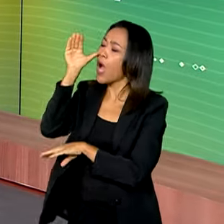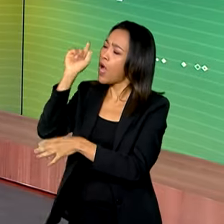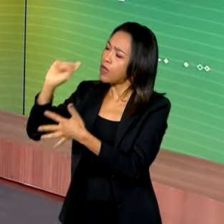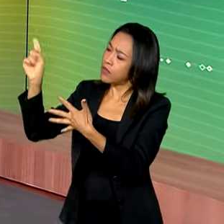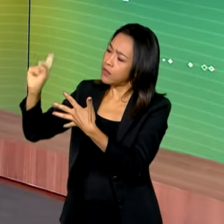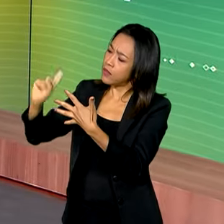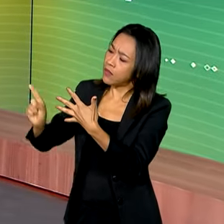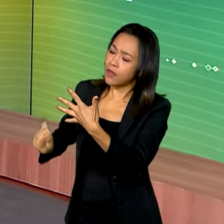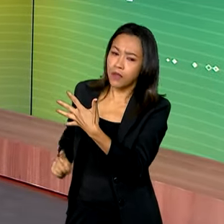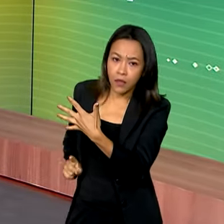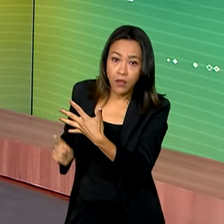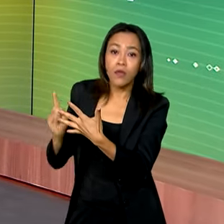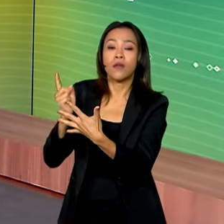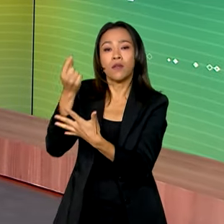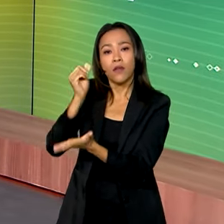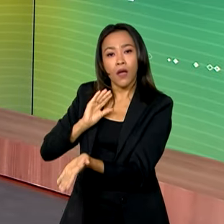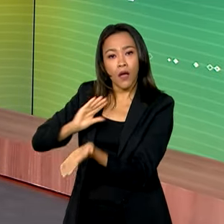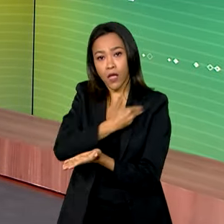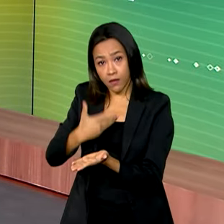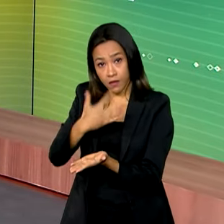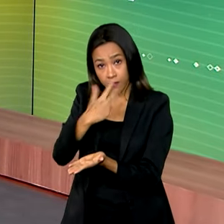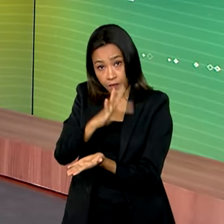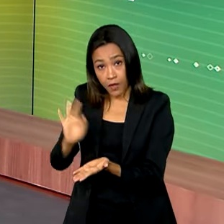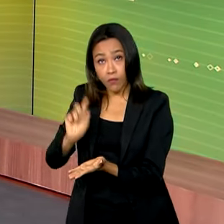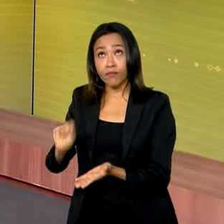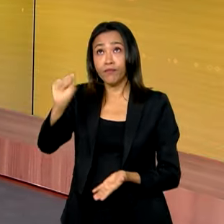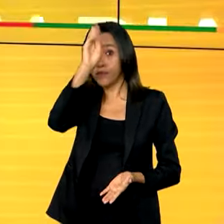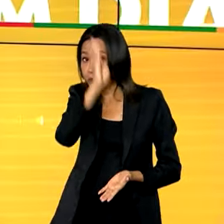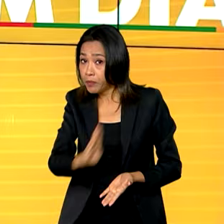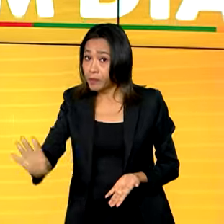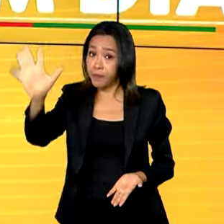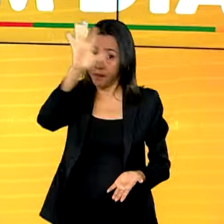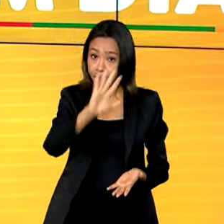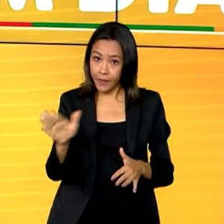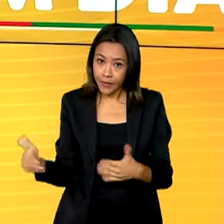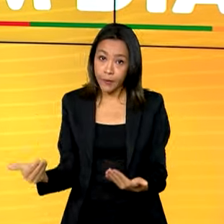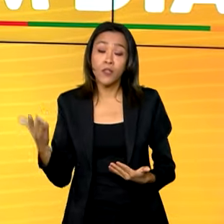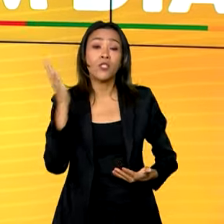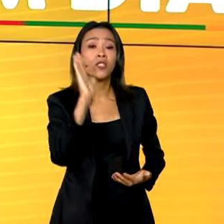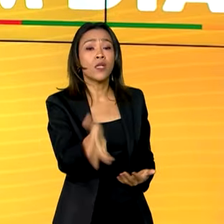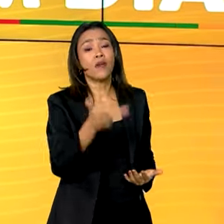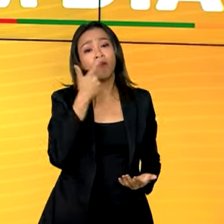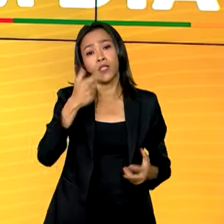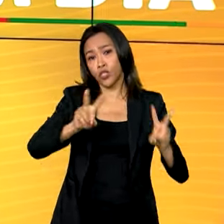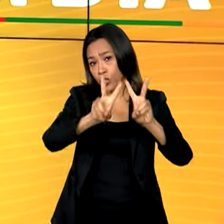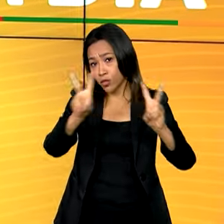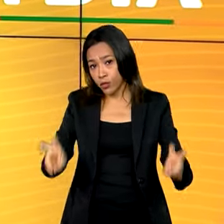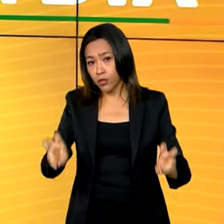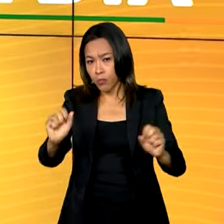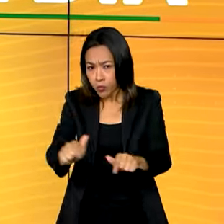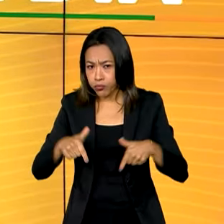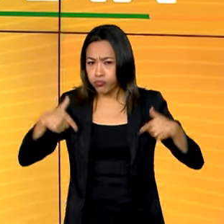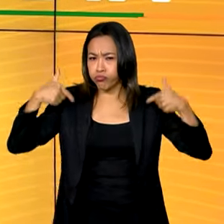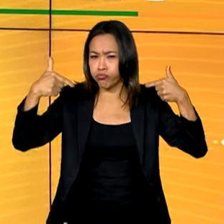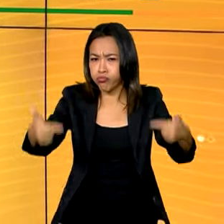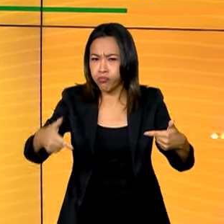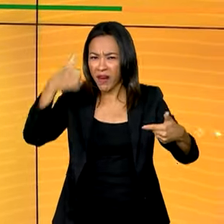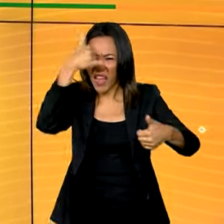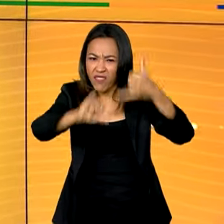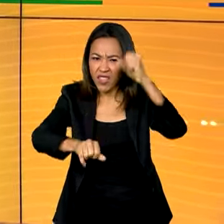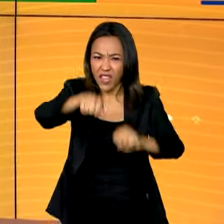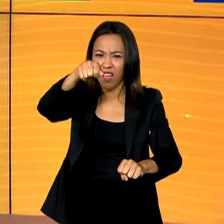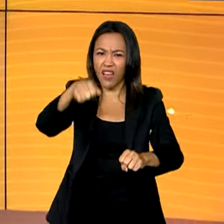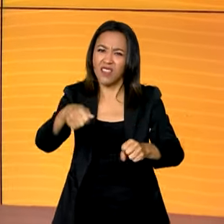ações e os investimentos federais em todo o país. E já que a gente está falando sobre esse combate à seca, nessa época da